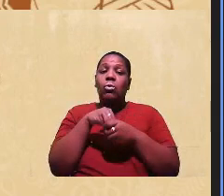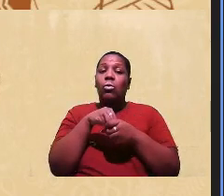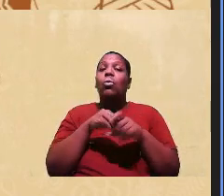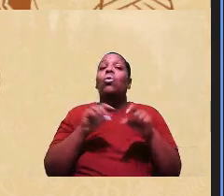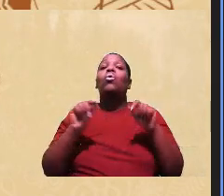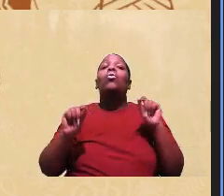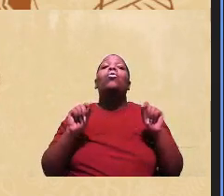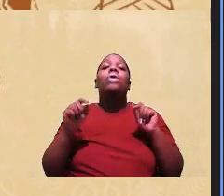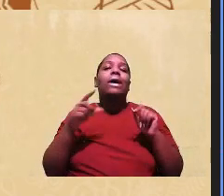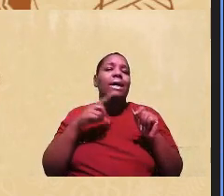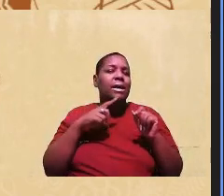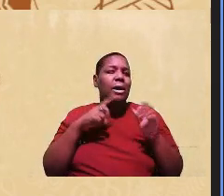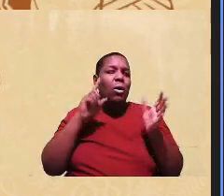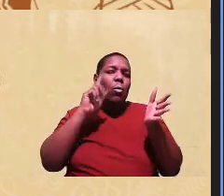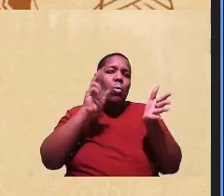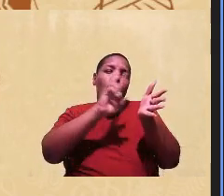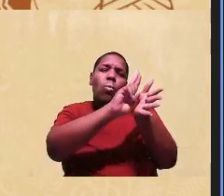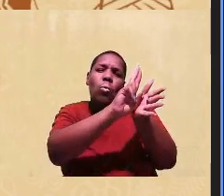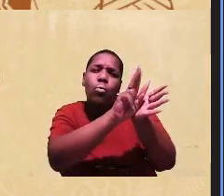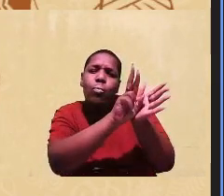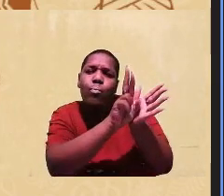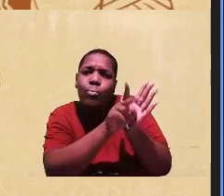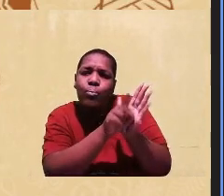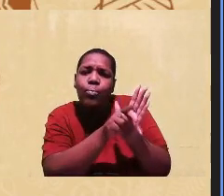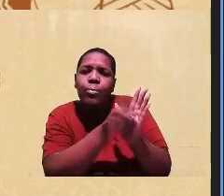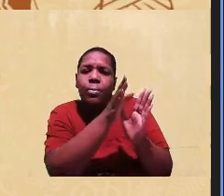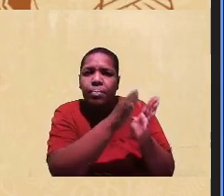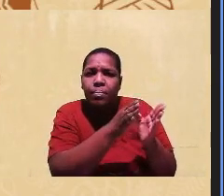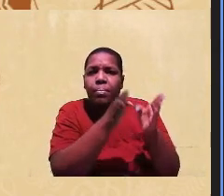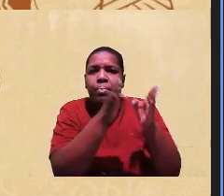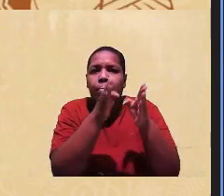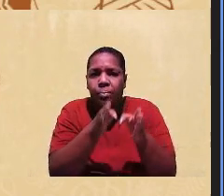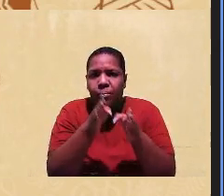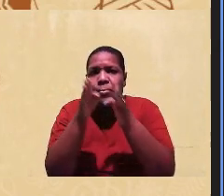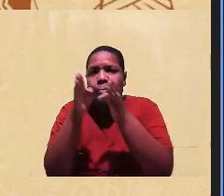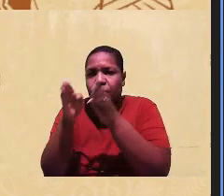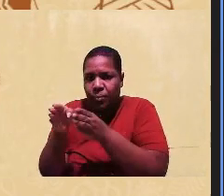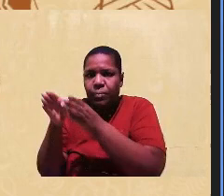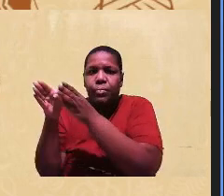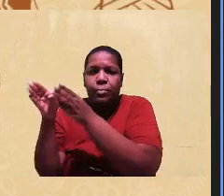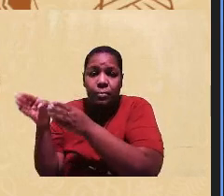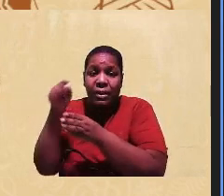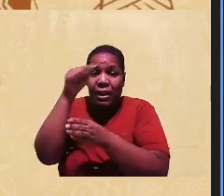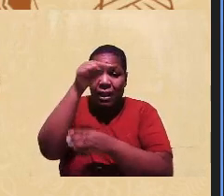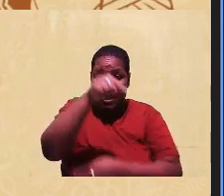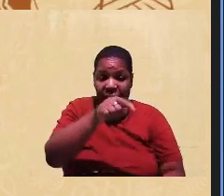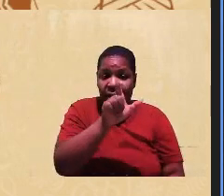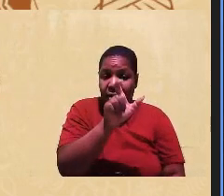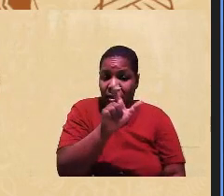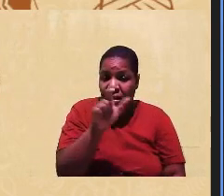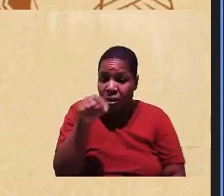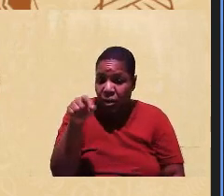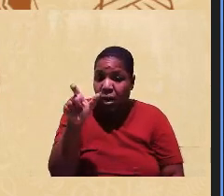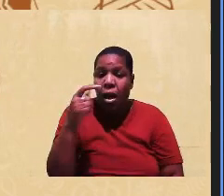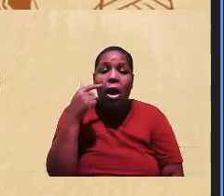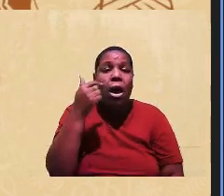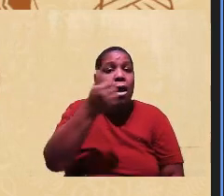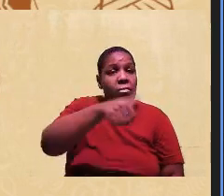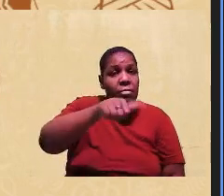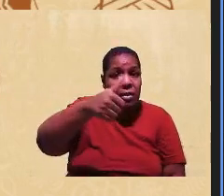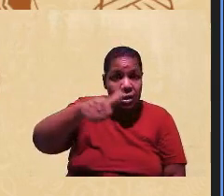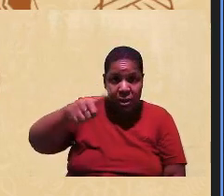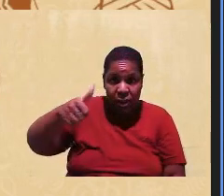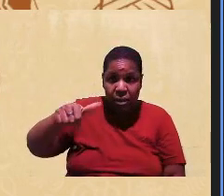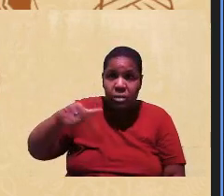quê? Tem várias etapas. E, dentro dessas etapas, elas precisam ser avaliadas. E uma